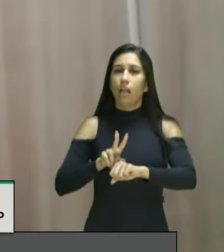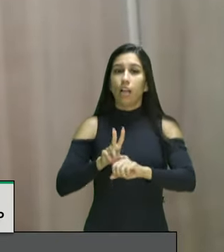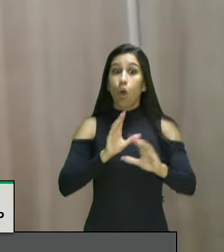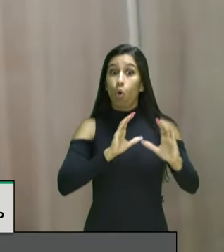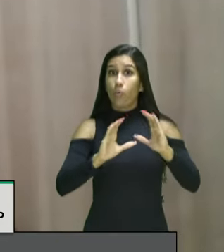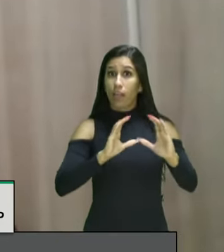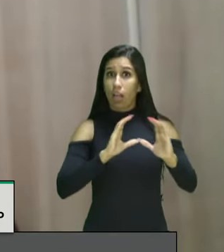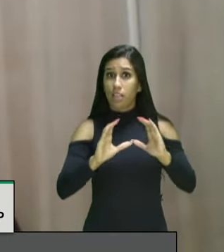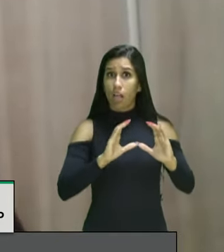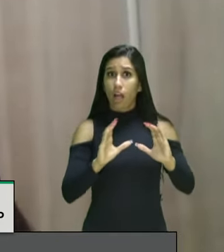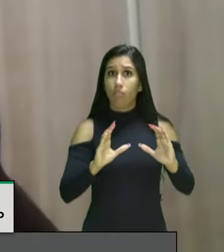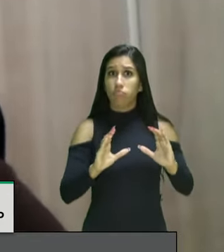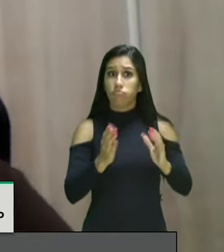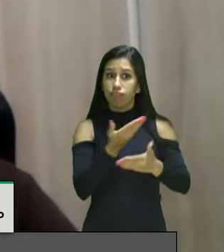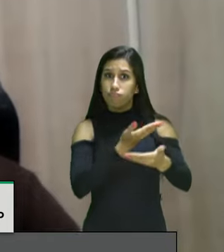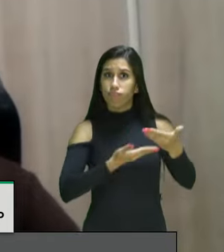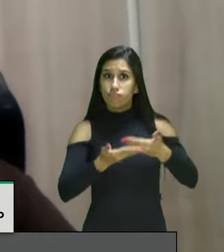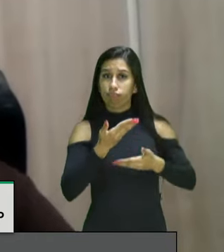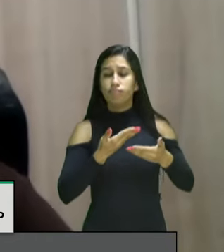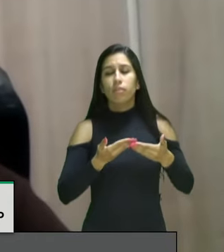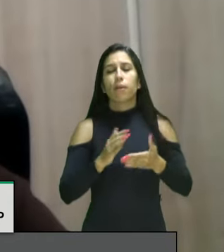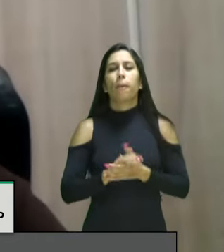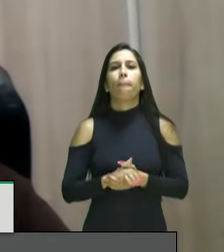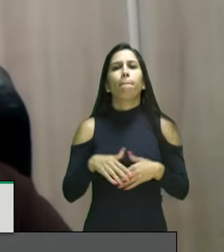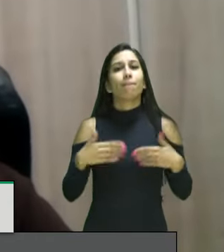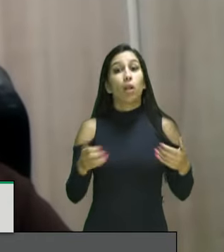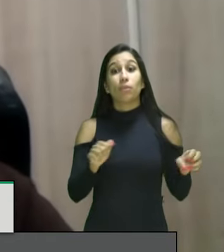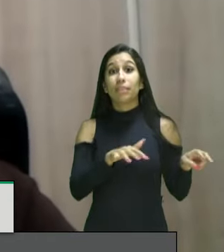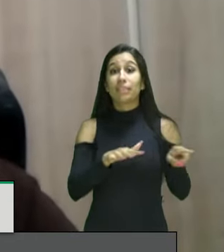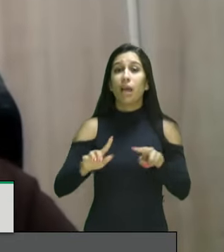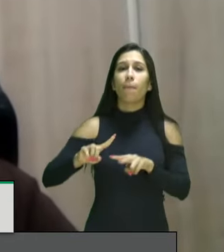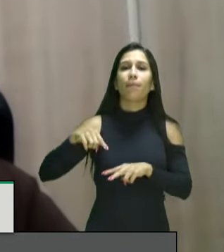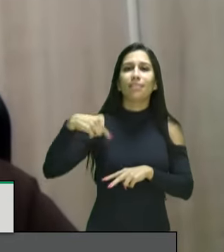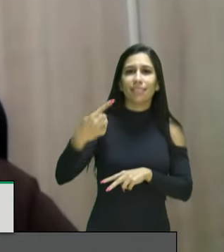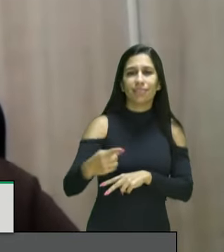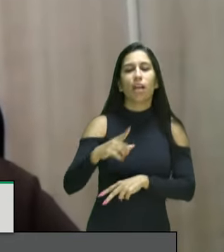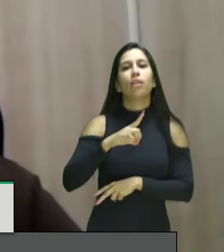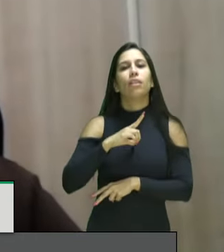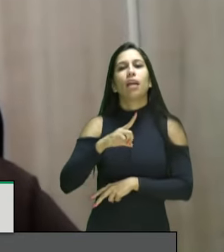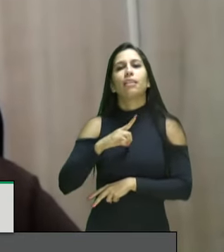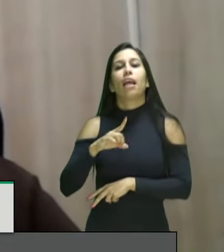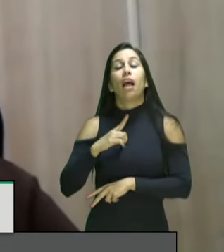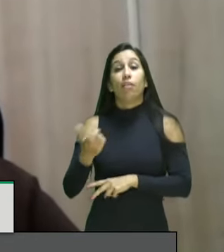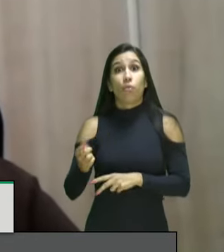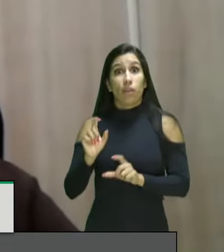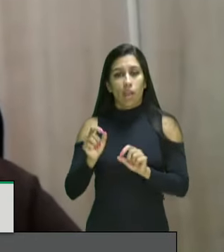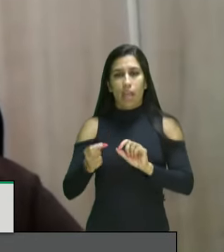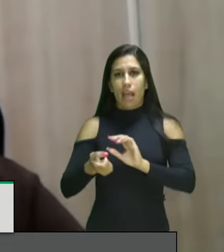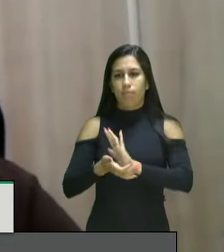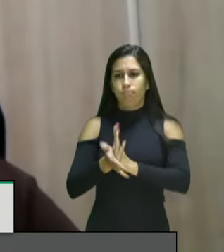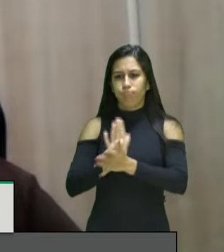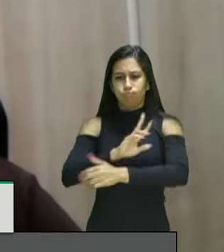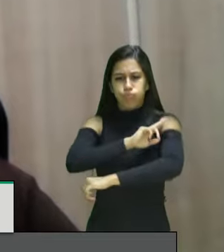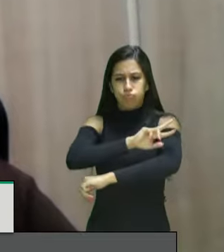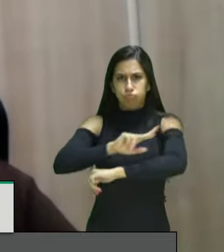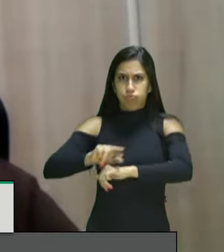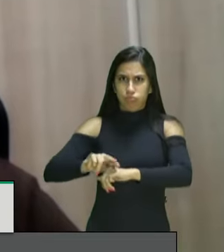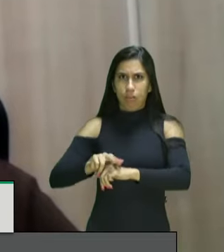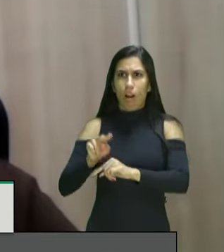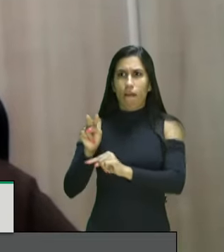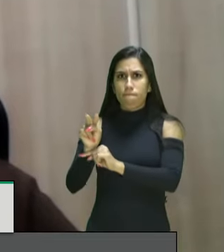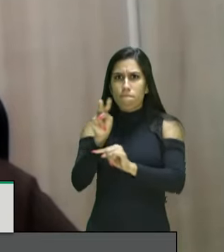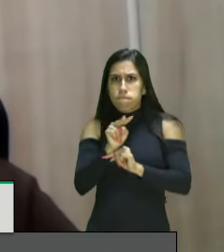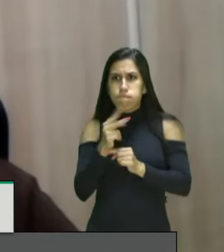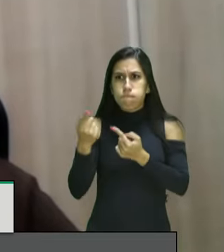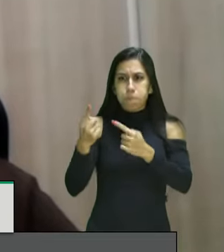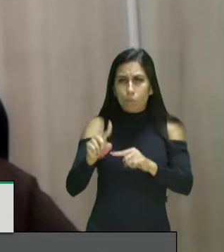externa então na semana que vem nós estaremos lançando a campanha racismo se combate em todo lugar defensoras e defensores